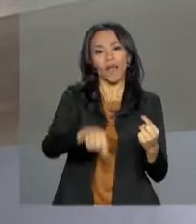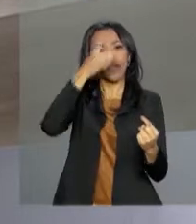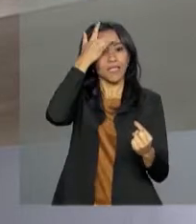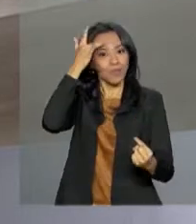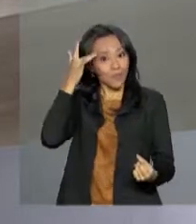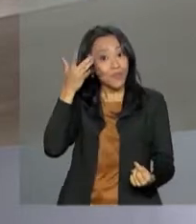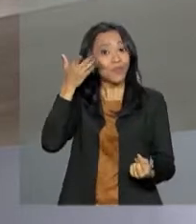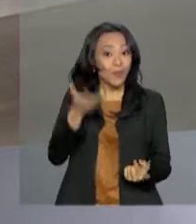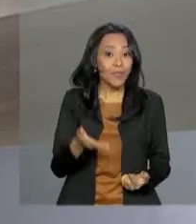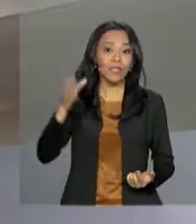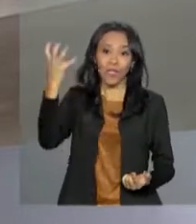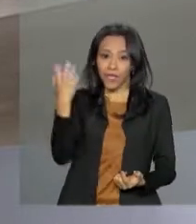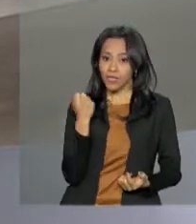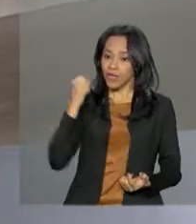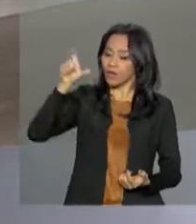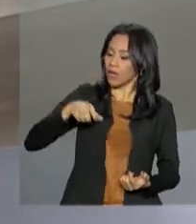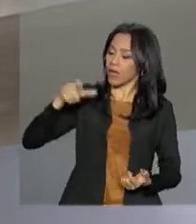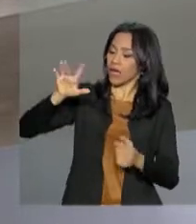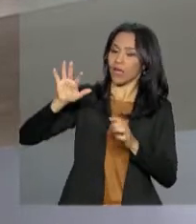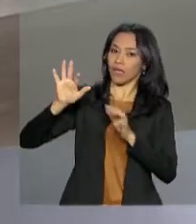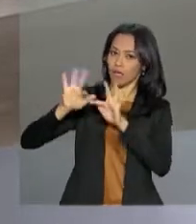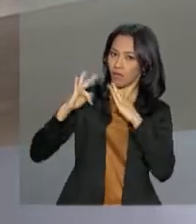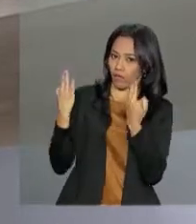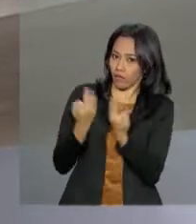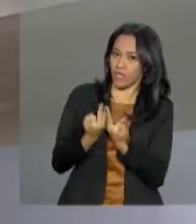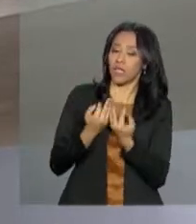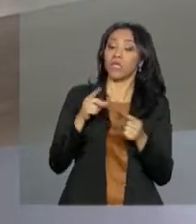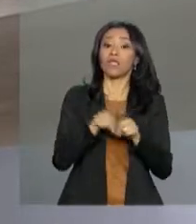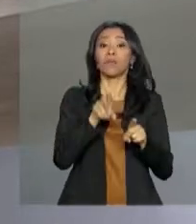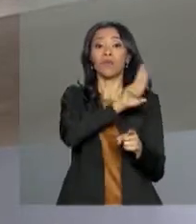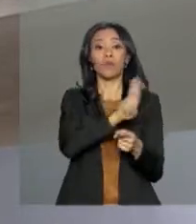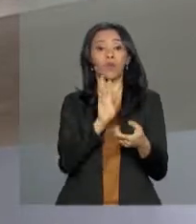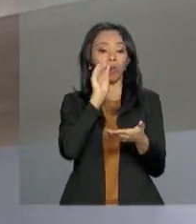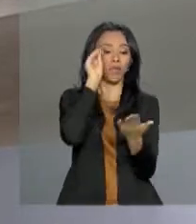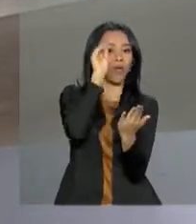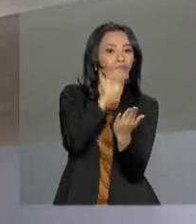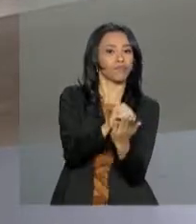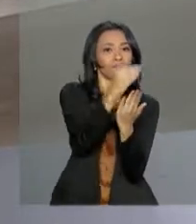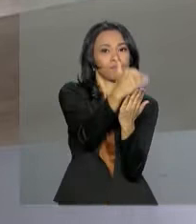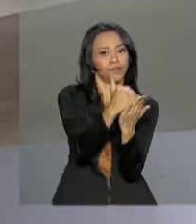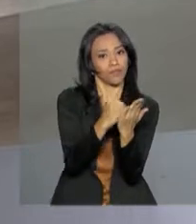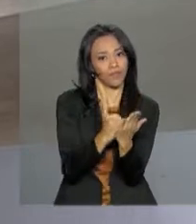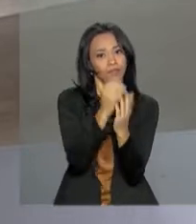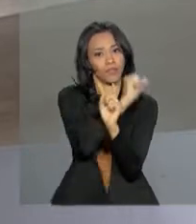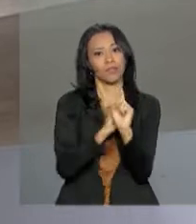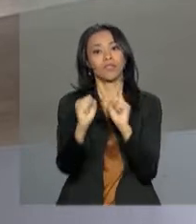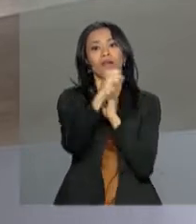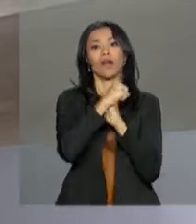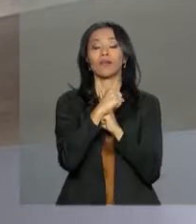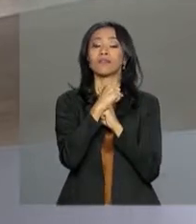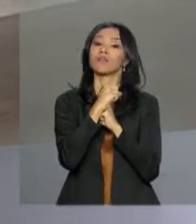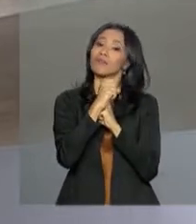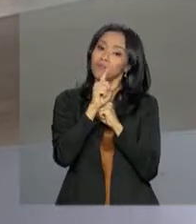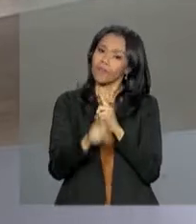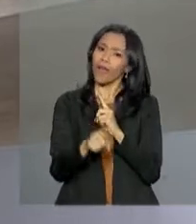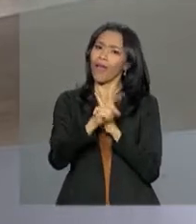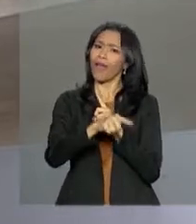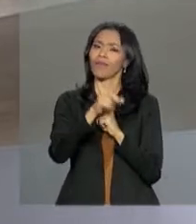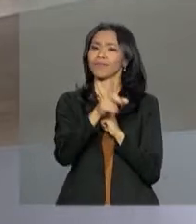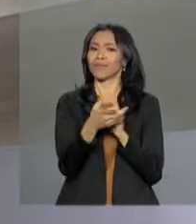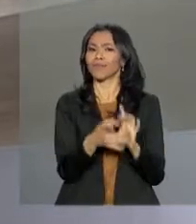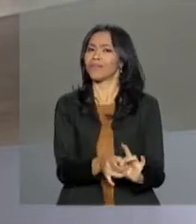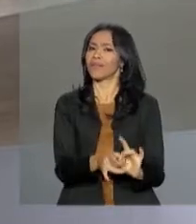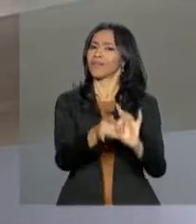do Bolsa Família e as inscritas no cadastro único de programas sociais se tornem independente da